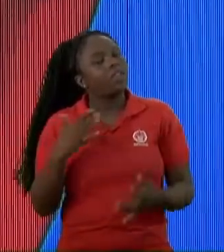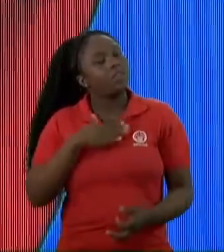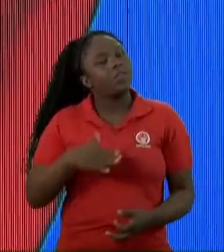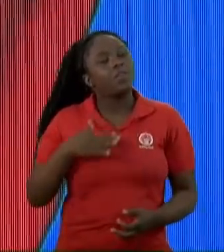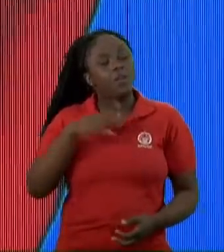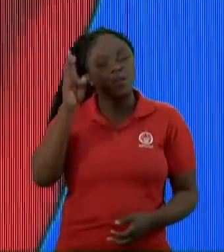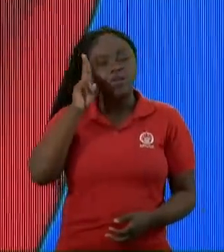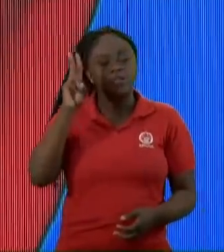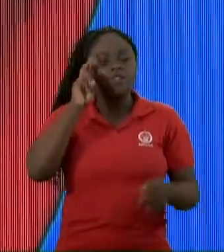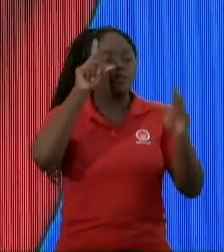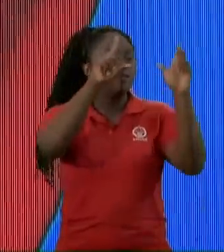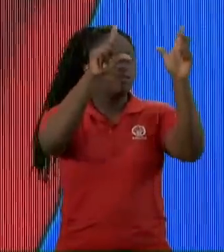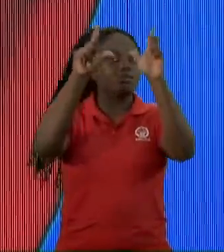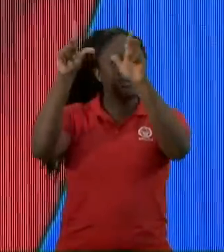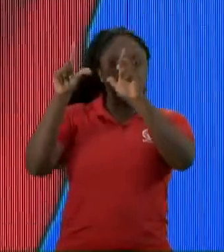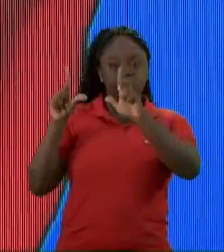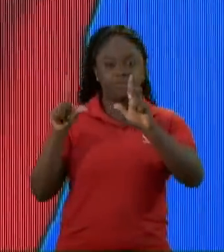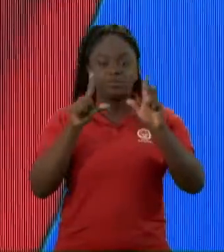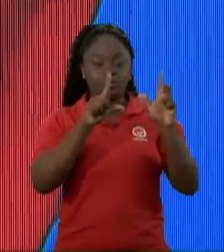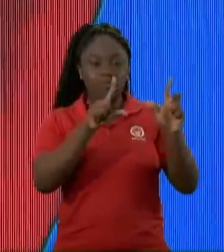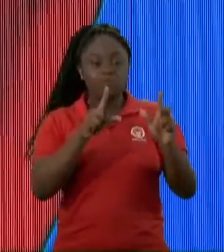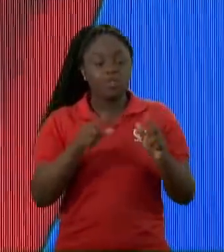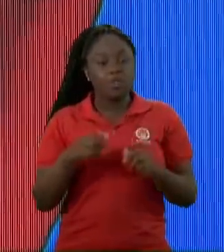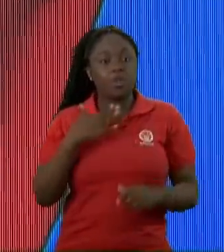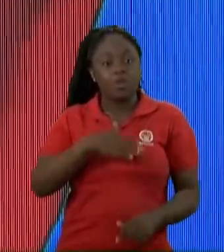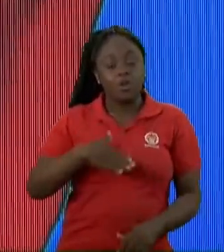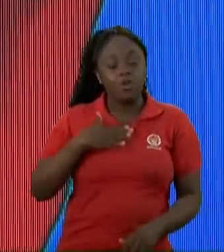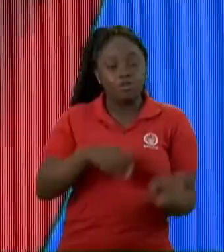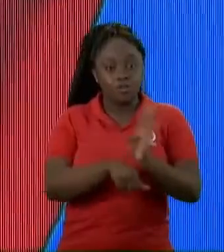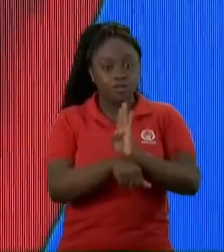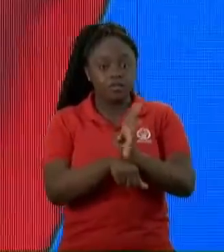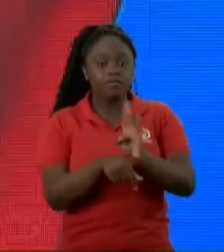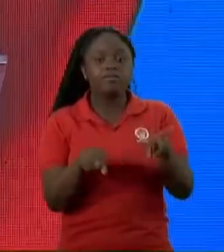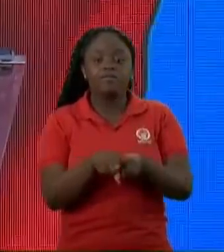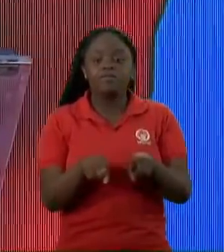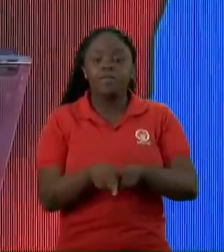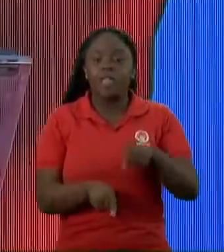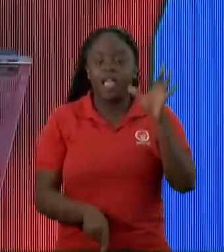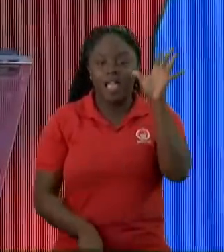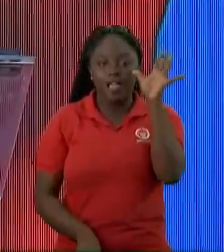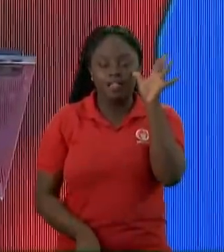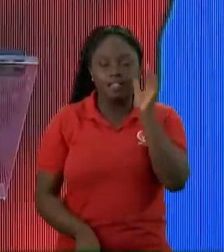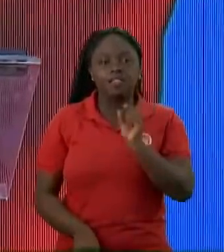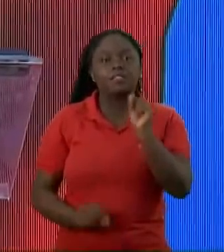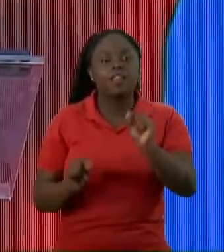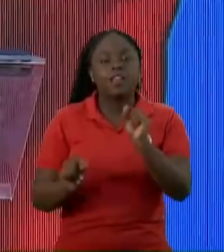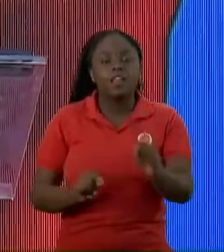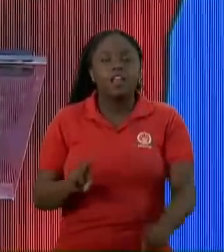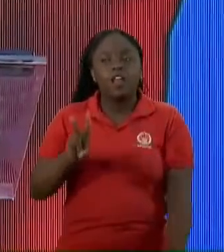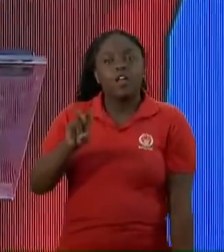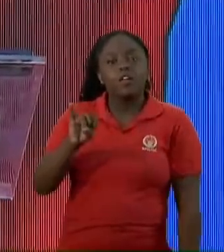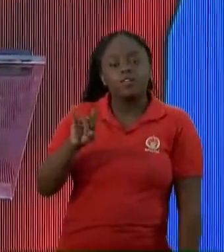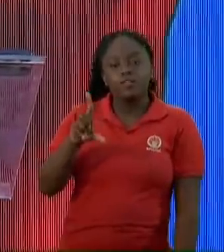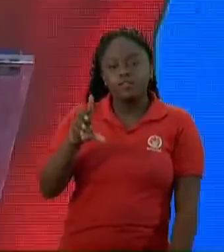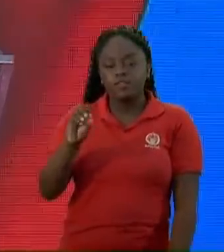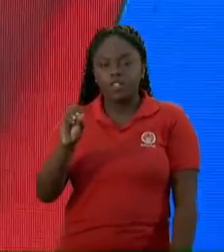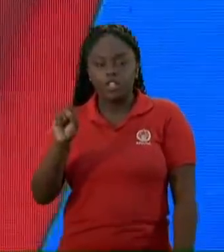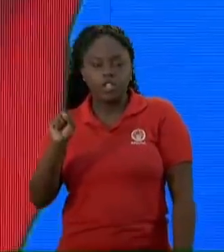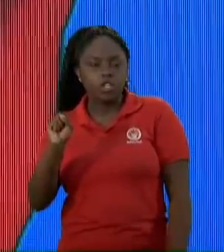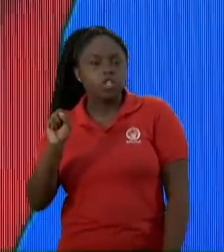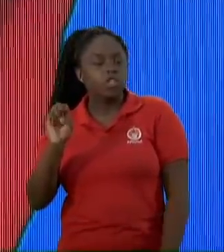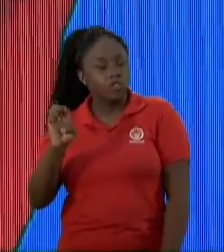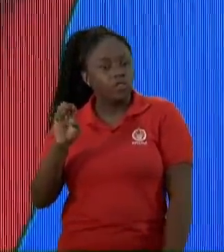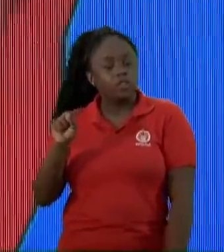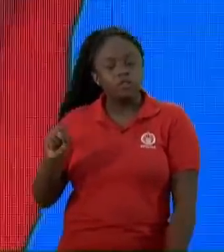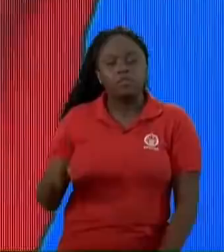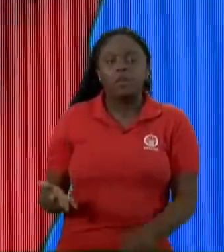em quadrinho Gosto de filme De super herói Eu também acompanho Muitos vilões Os vilões Os inimigos